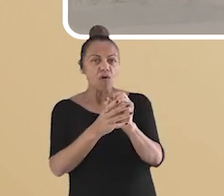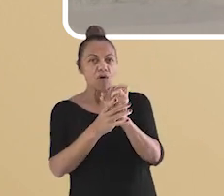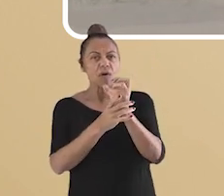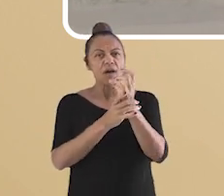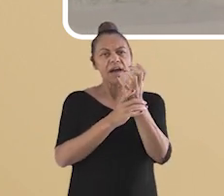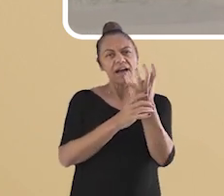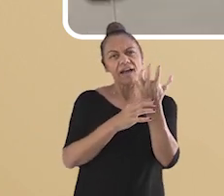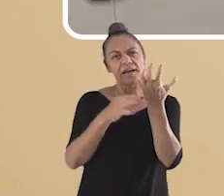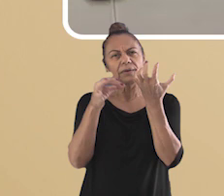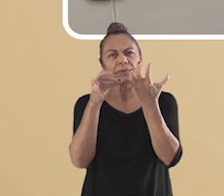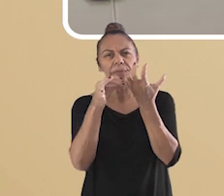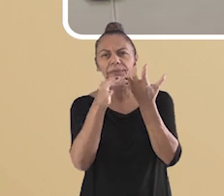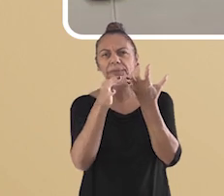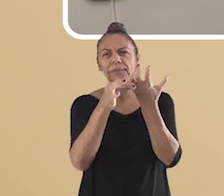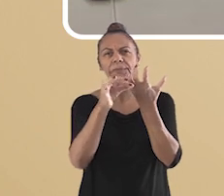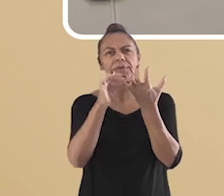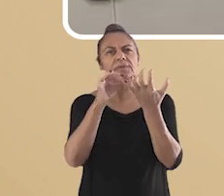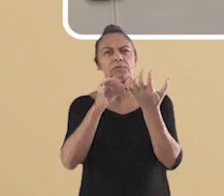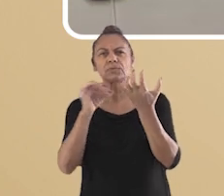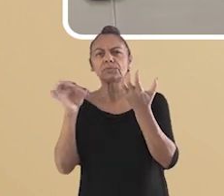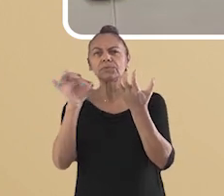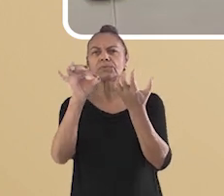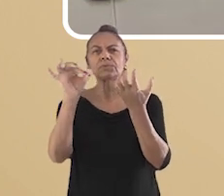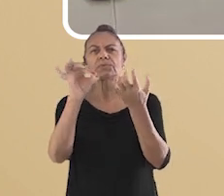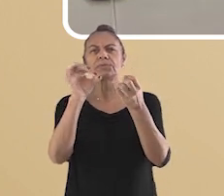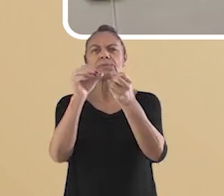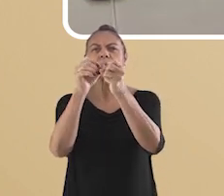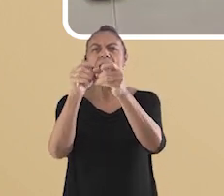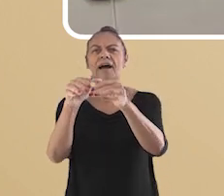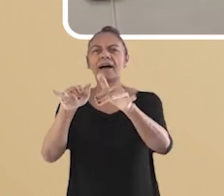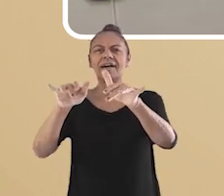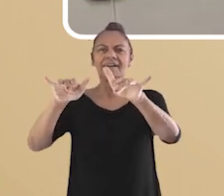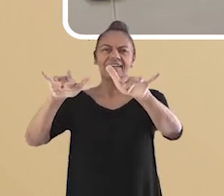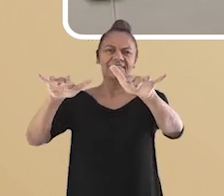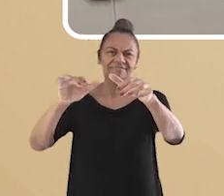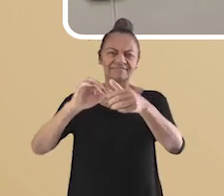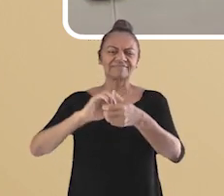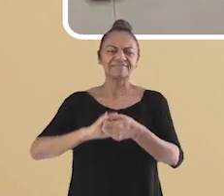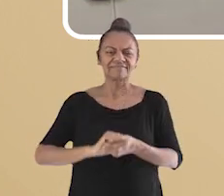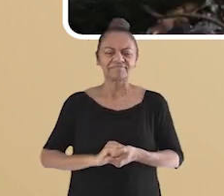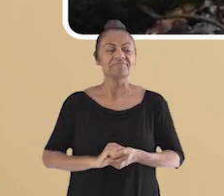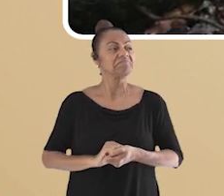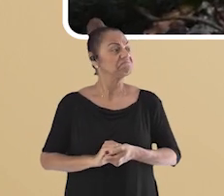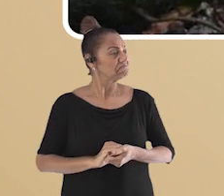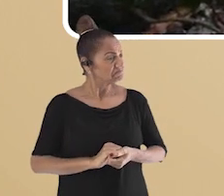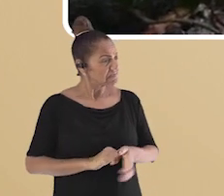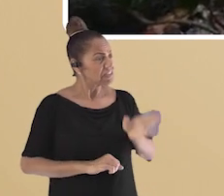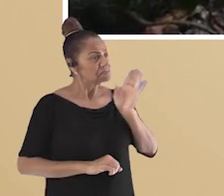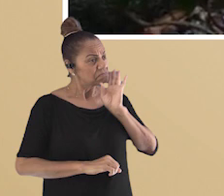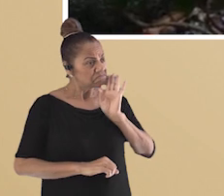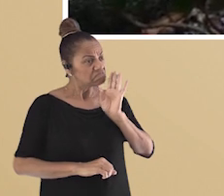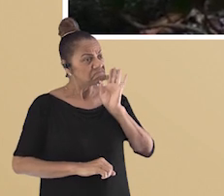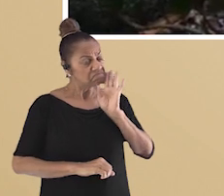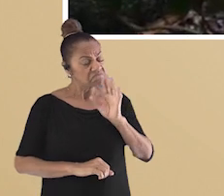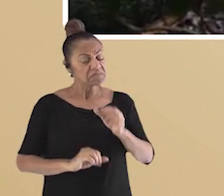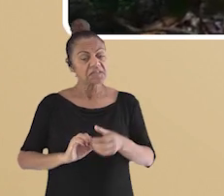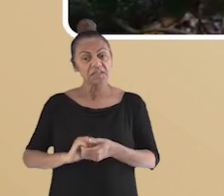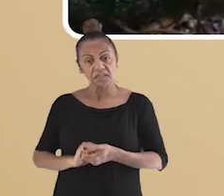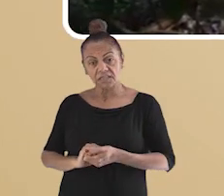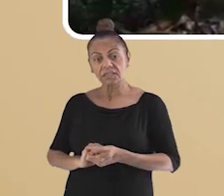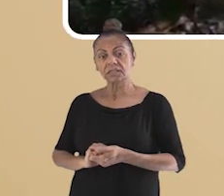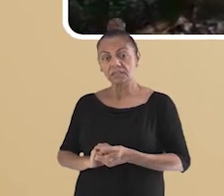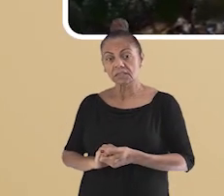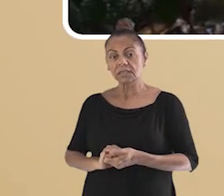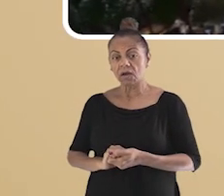pó além das flores. E as crianças responderam Nossa, Dinda, que bacana! As vivências da natureza são